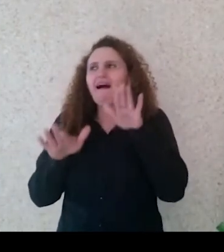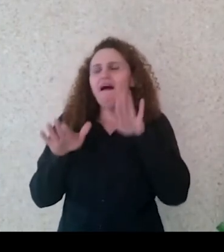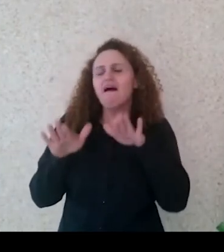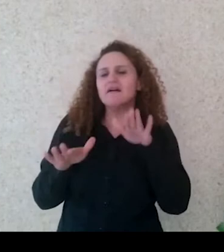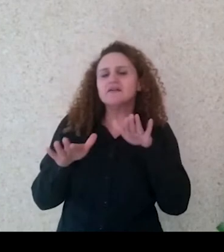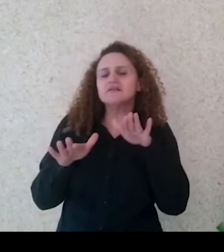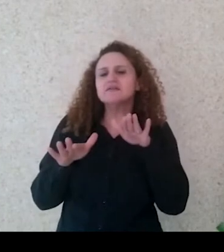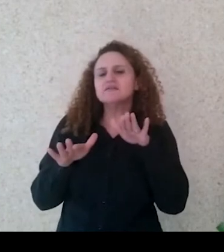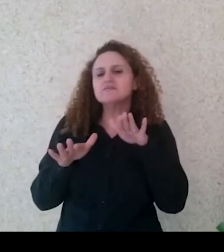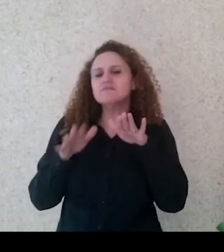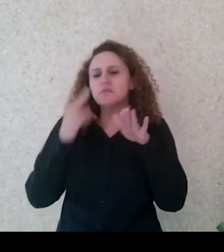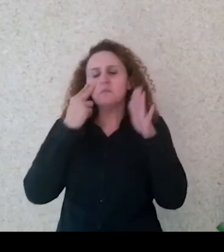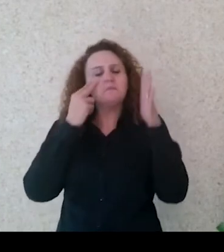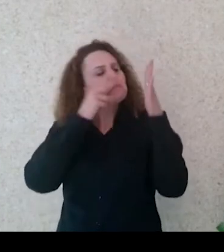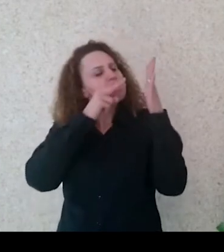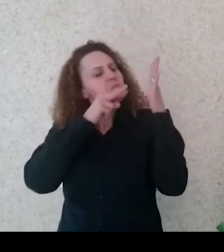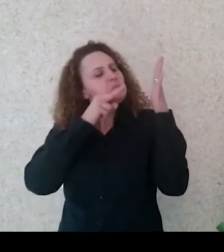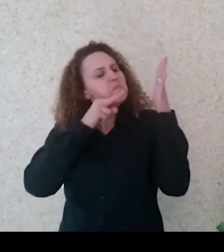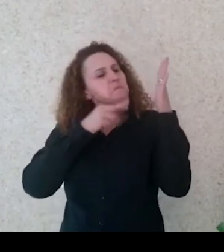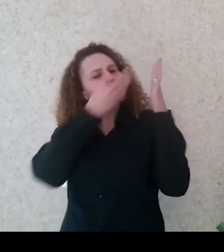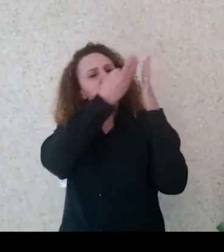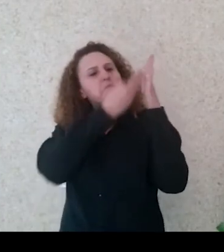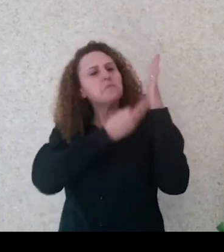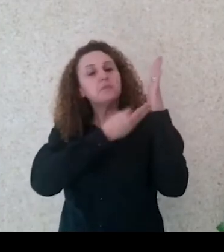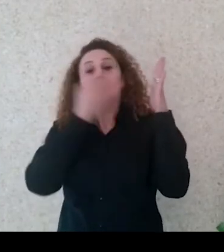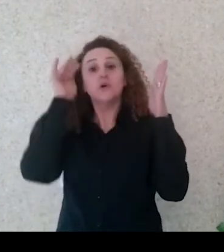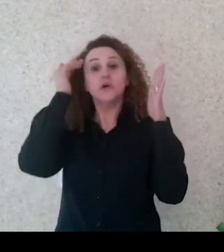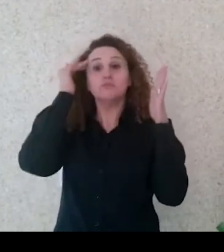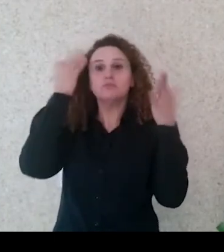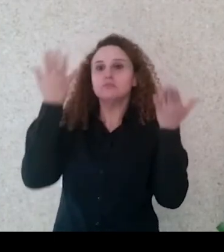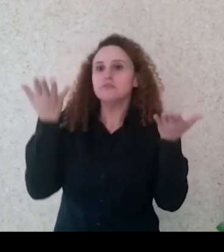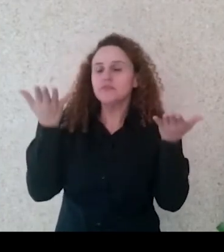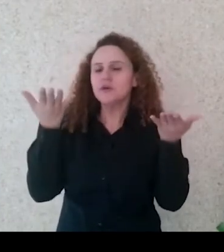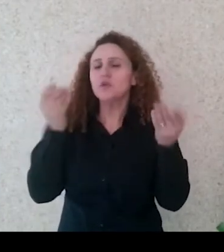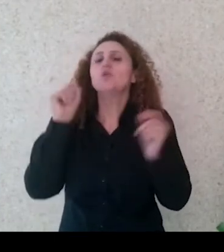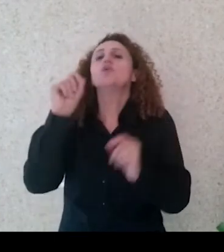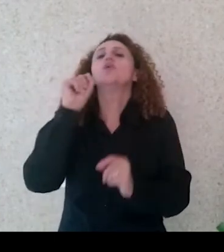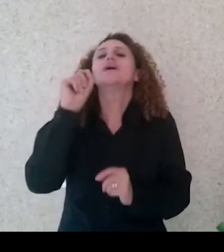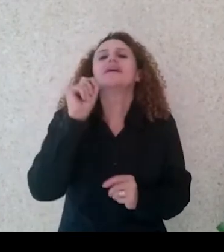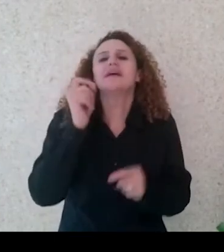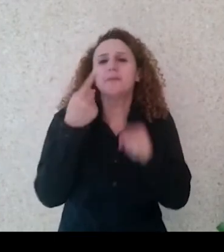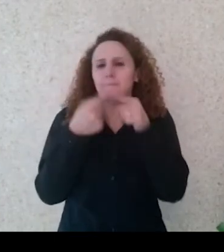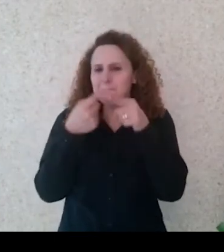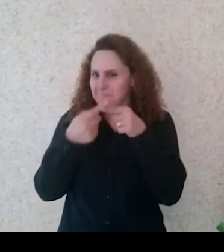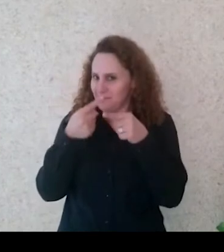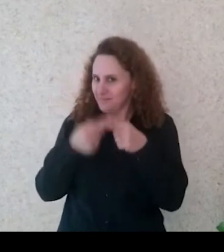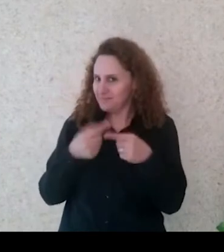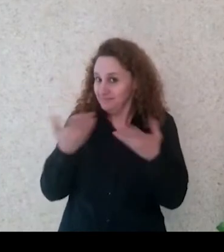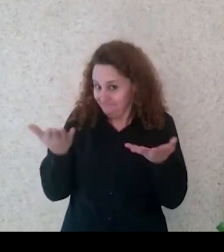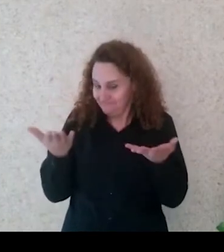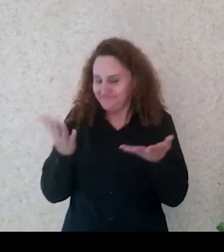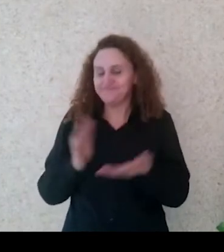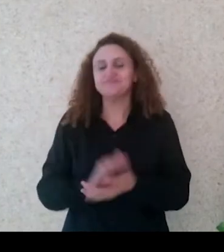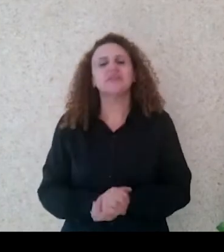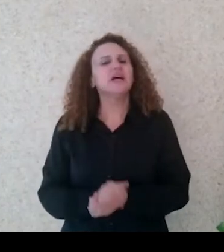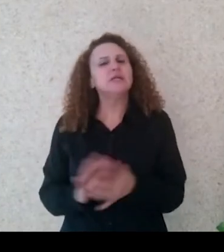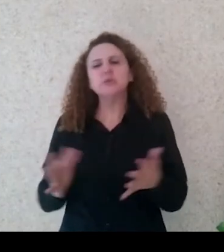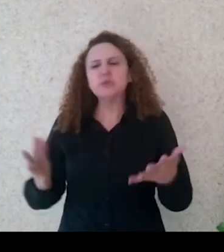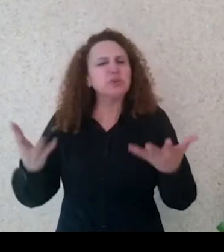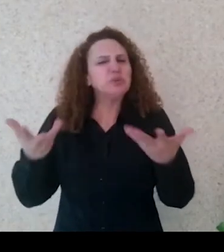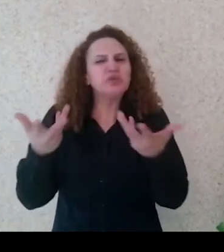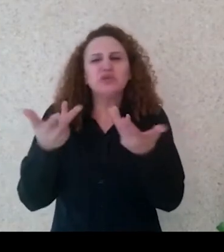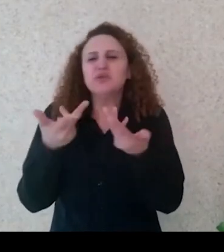quais são os fatores que implicam a não compreensão do texto. Então, tudo isso nós vamos